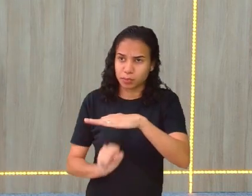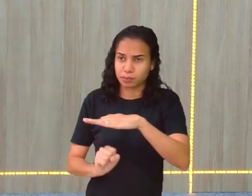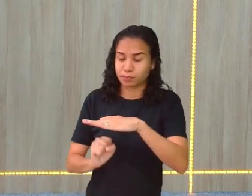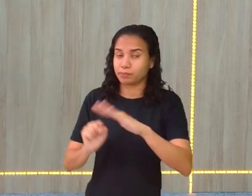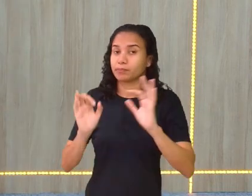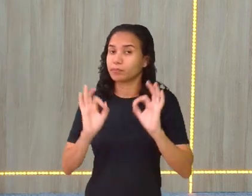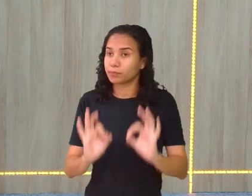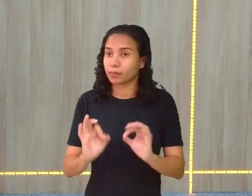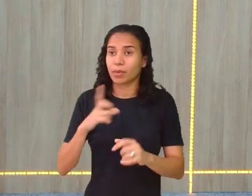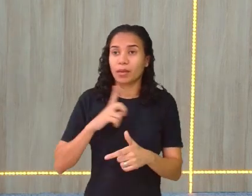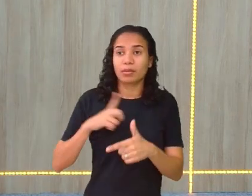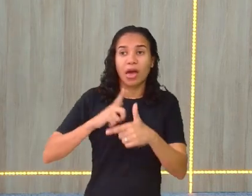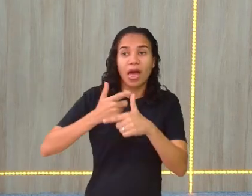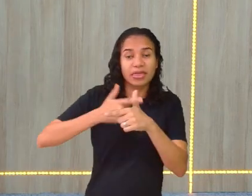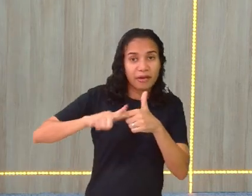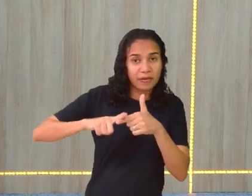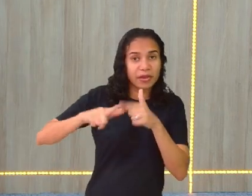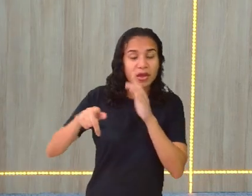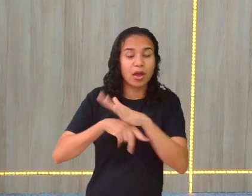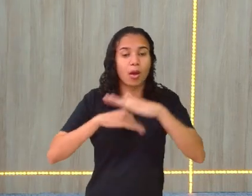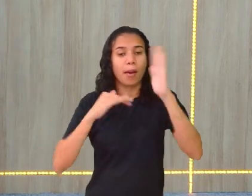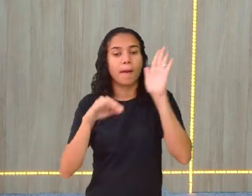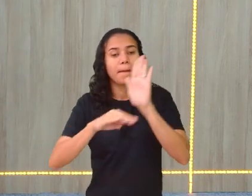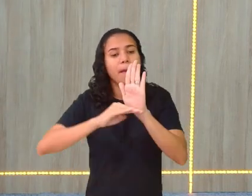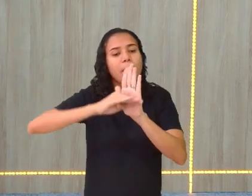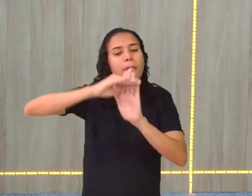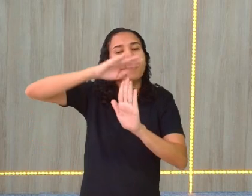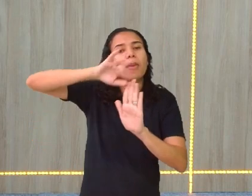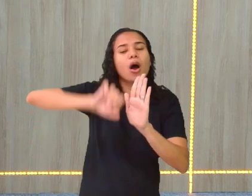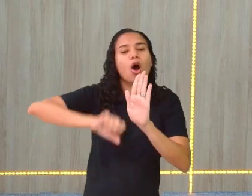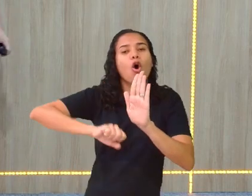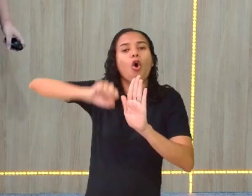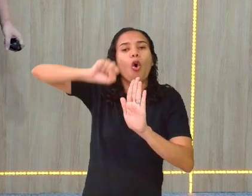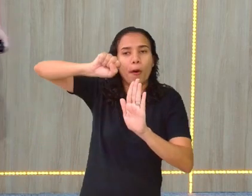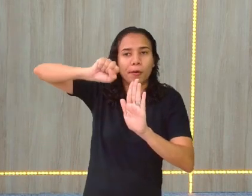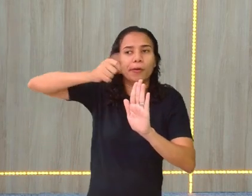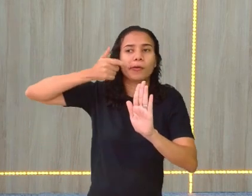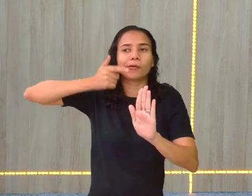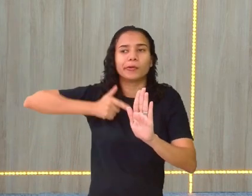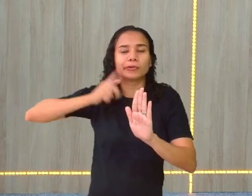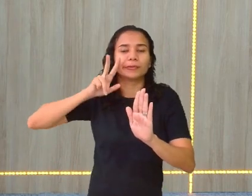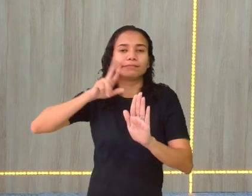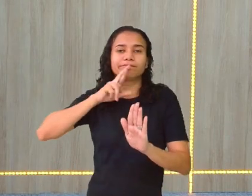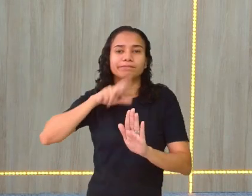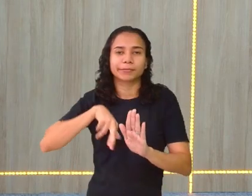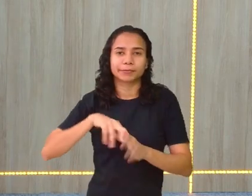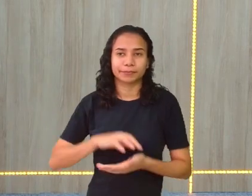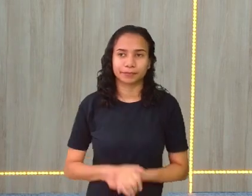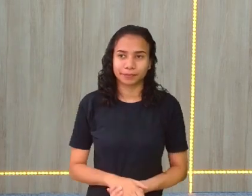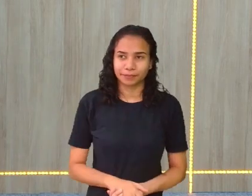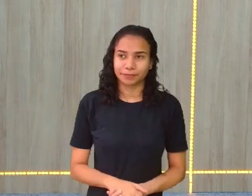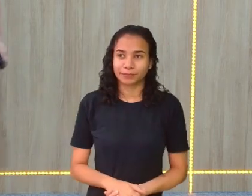Então, se eu dividir em oito partes iguais, eu vou conseguir responder. Bom, seguindo.